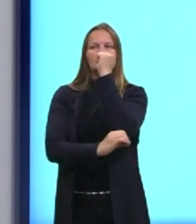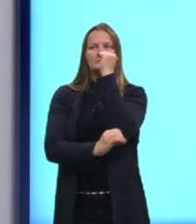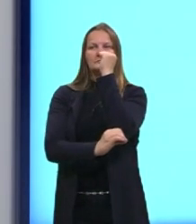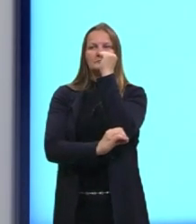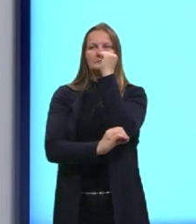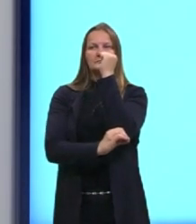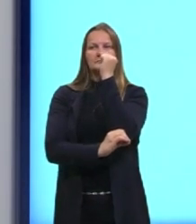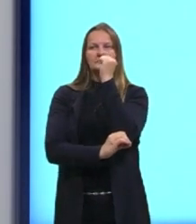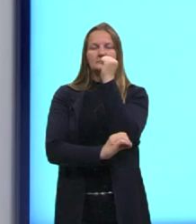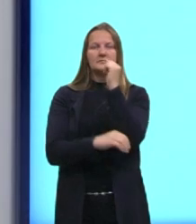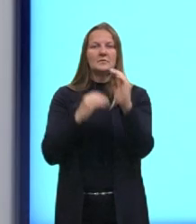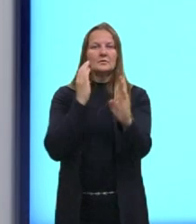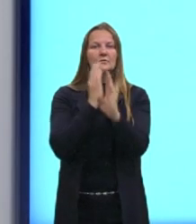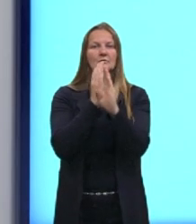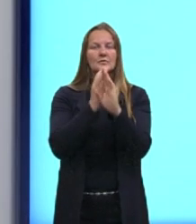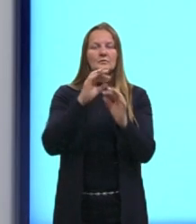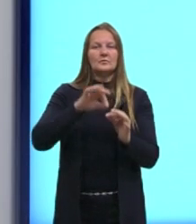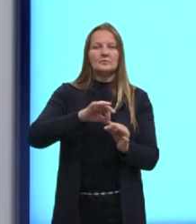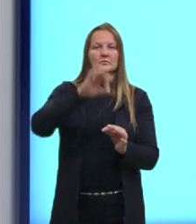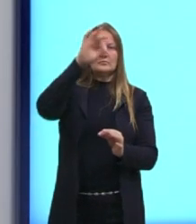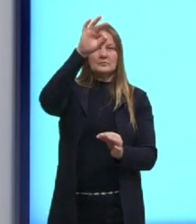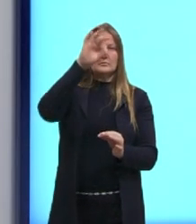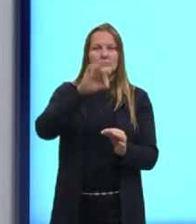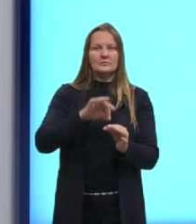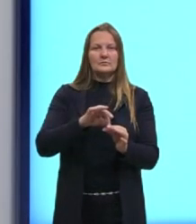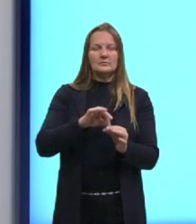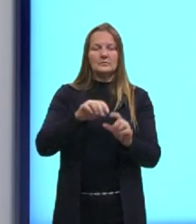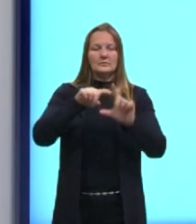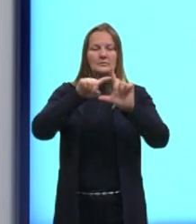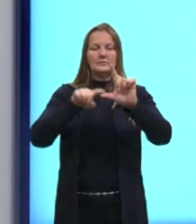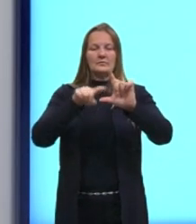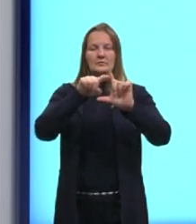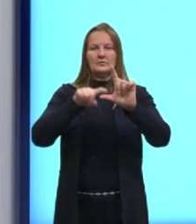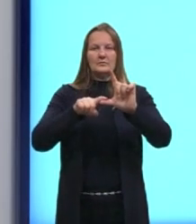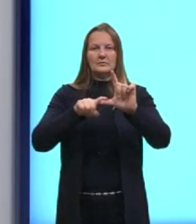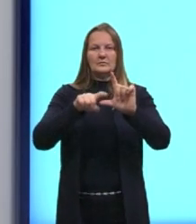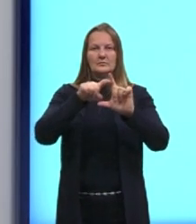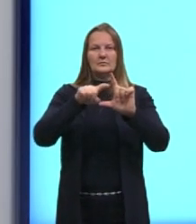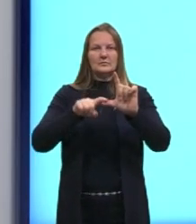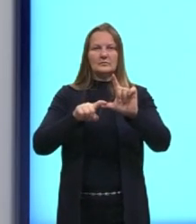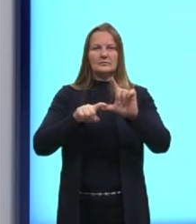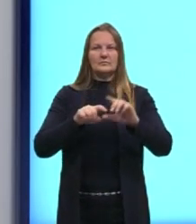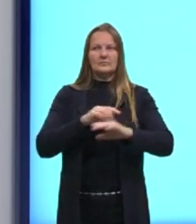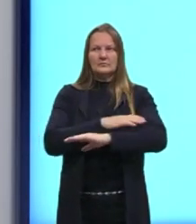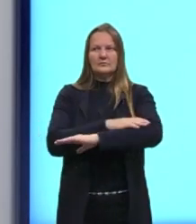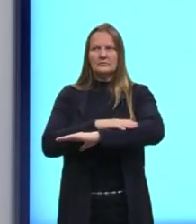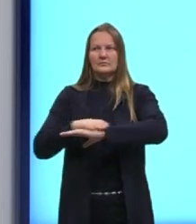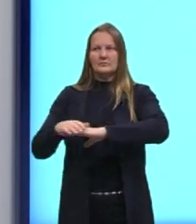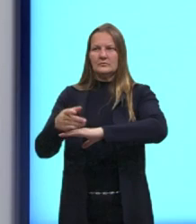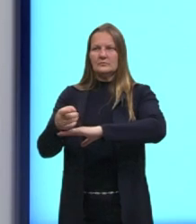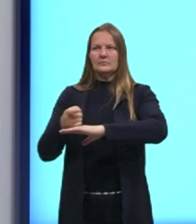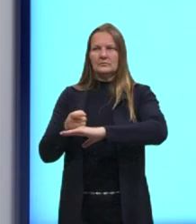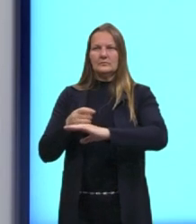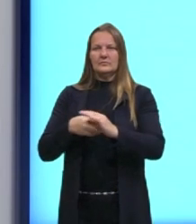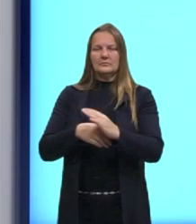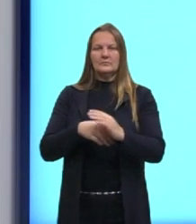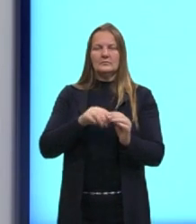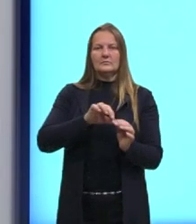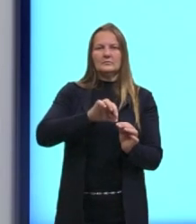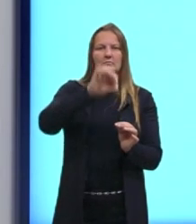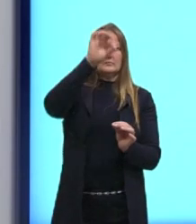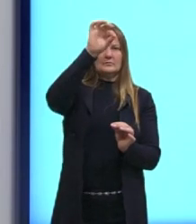encontro entre elas, formando aquele ângulo reto que nós já conhecemos, né? Então, aí nós temos duas retas